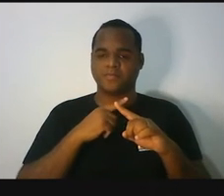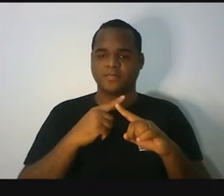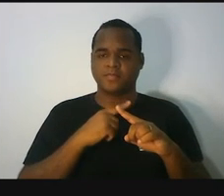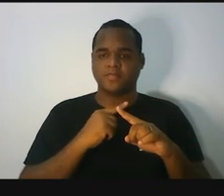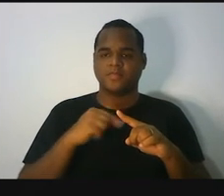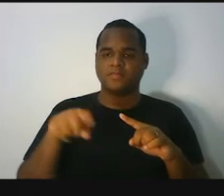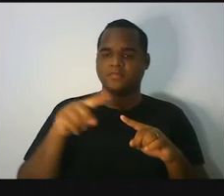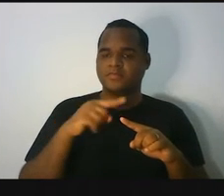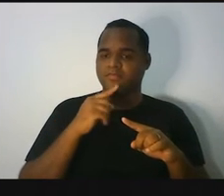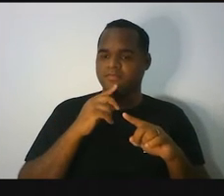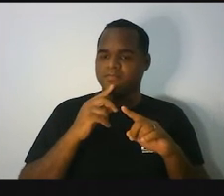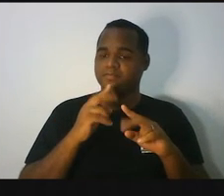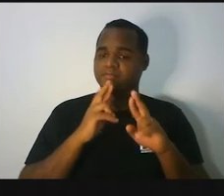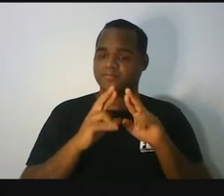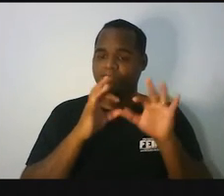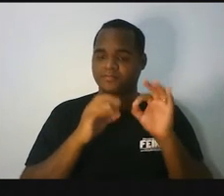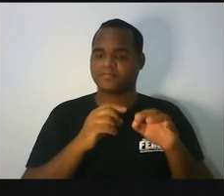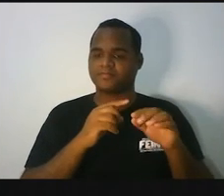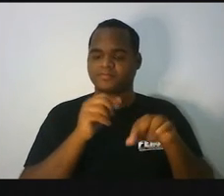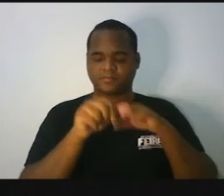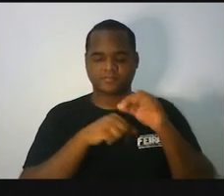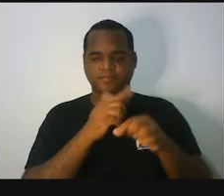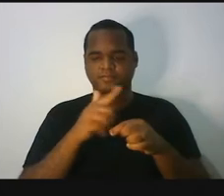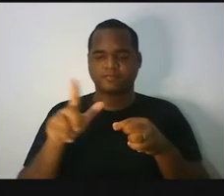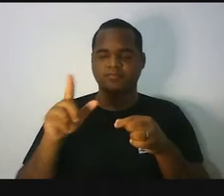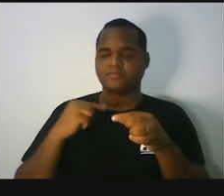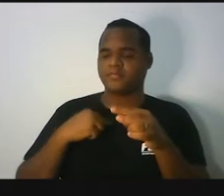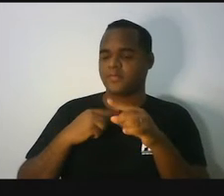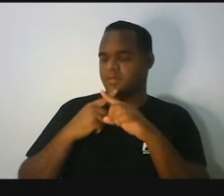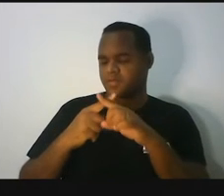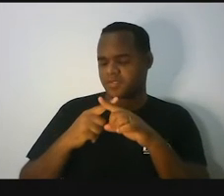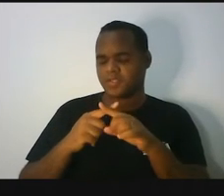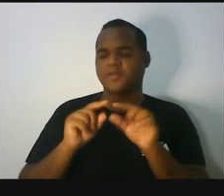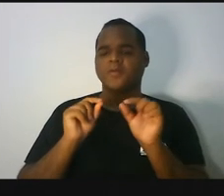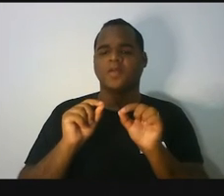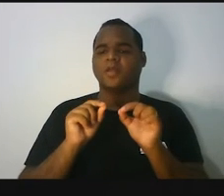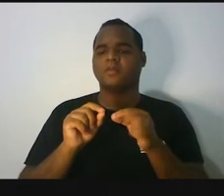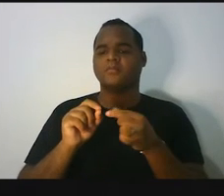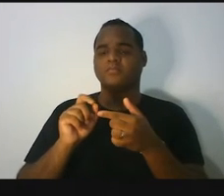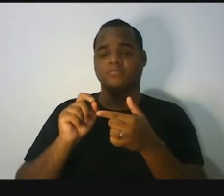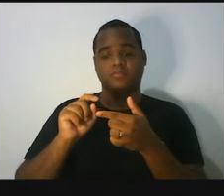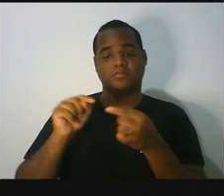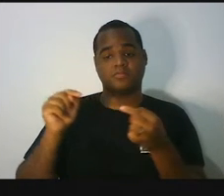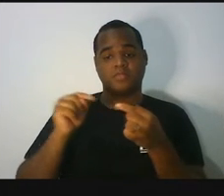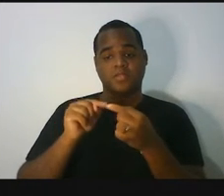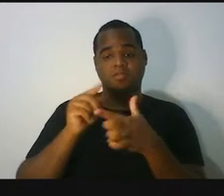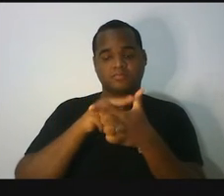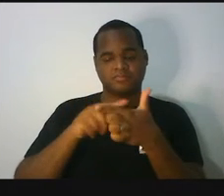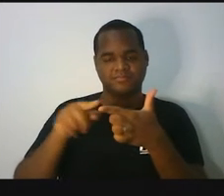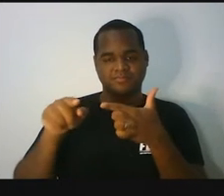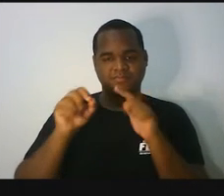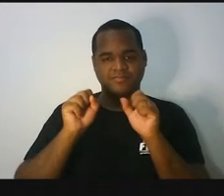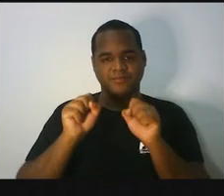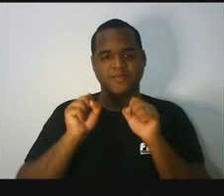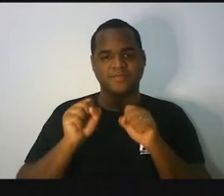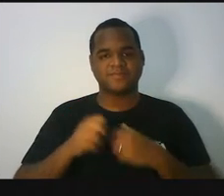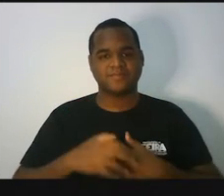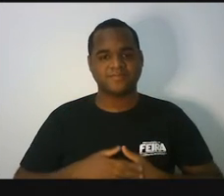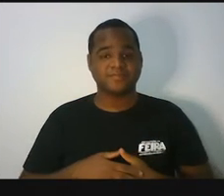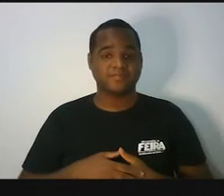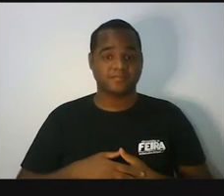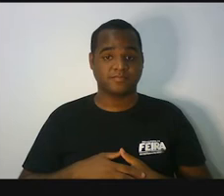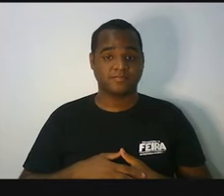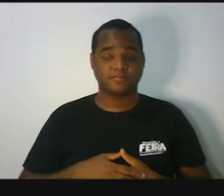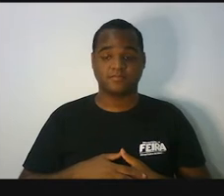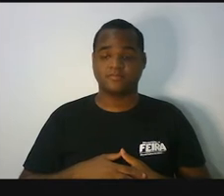pensar de maneira inversa a uma multiplicação é pensar na divisão. Porque a divisão